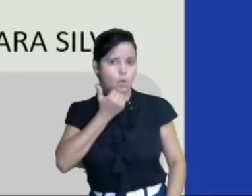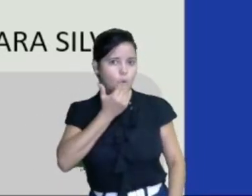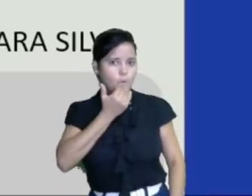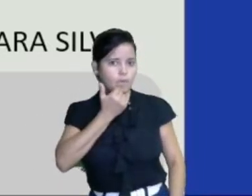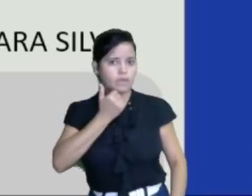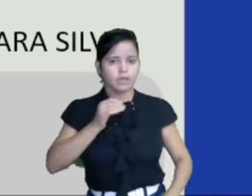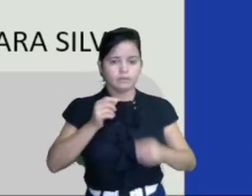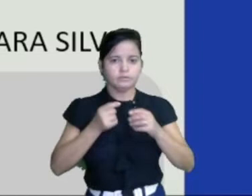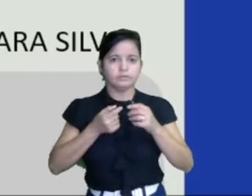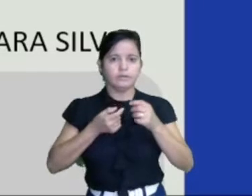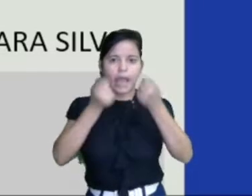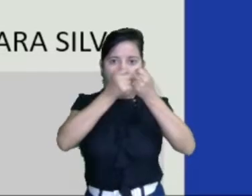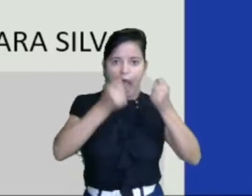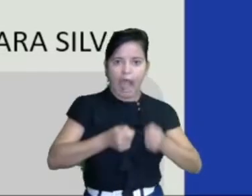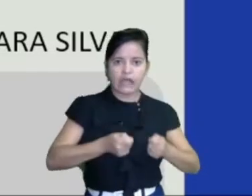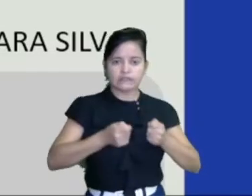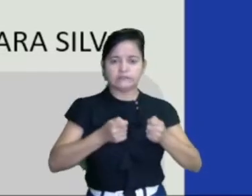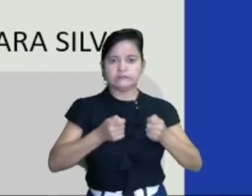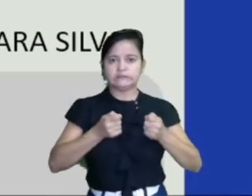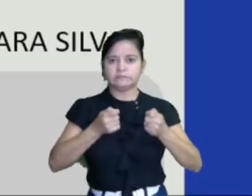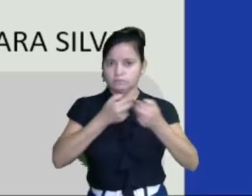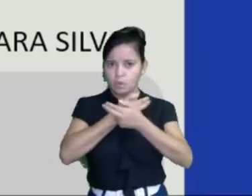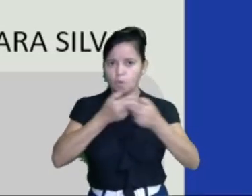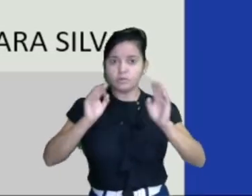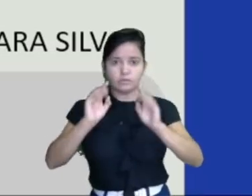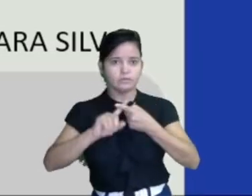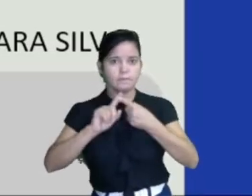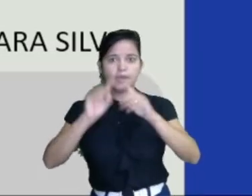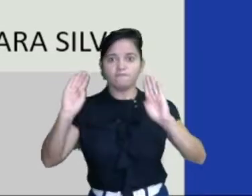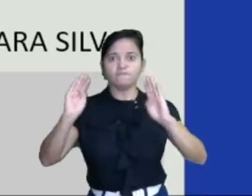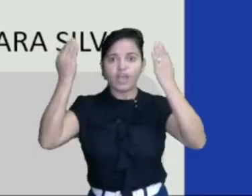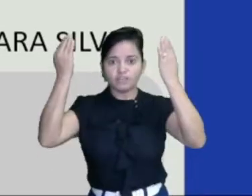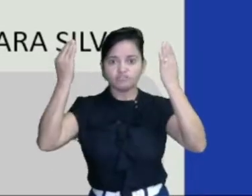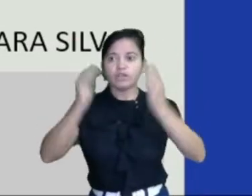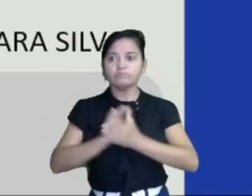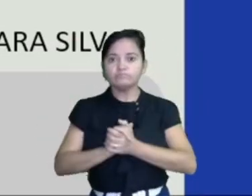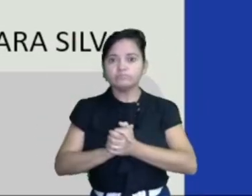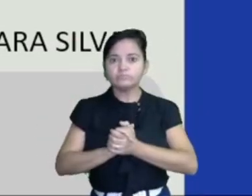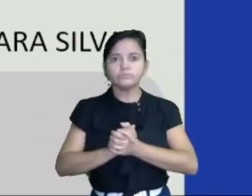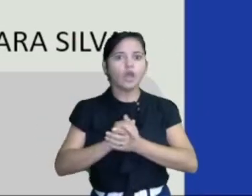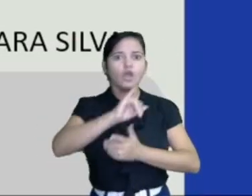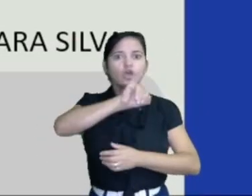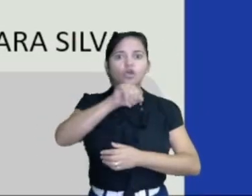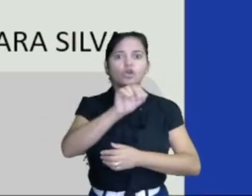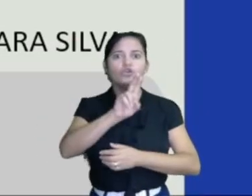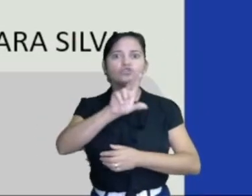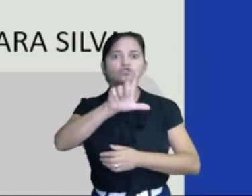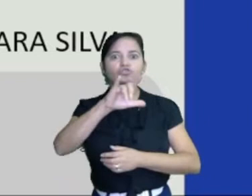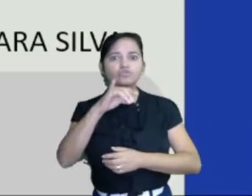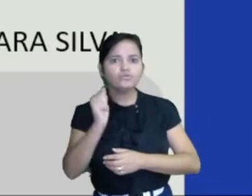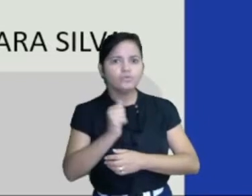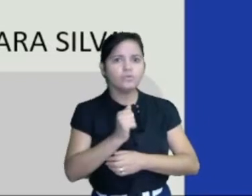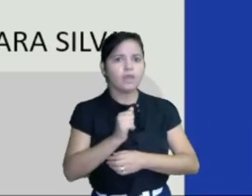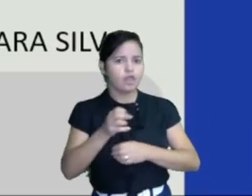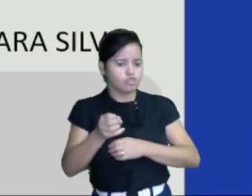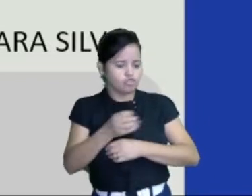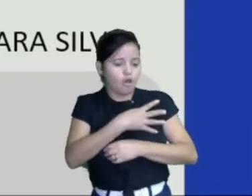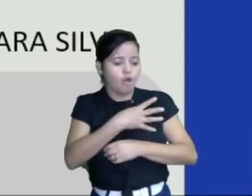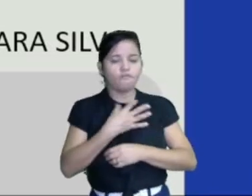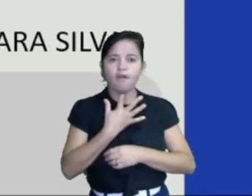artesanatos e festas. E os mais novos, como Júlia, devem conhecer,